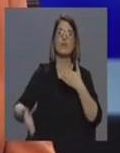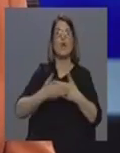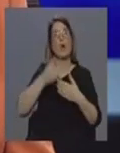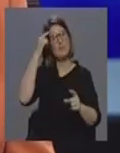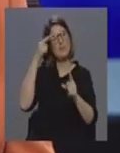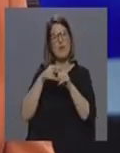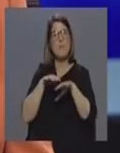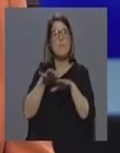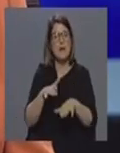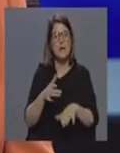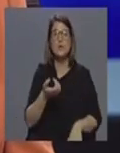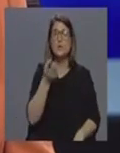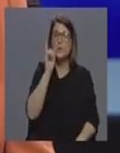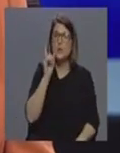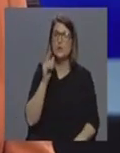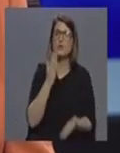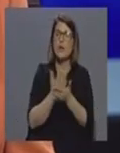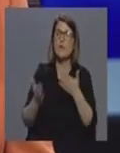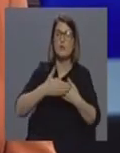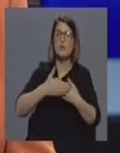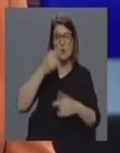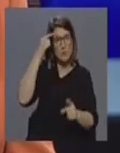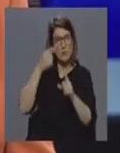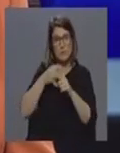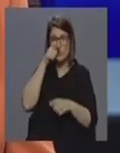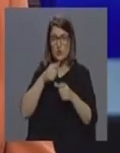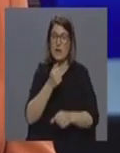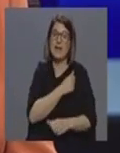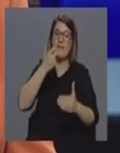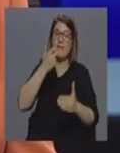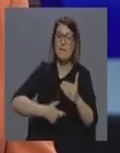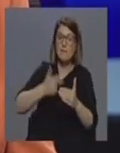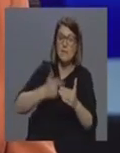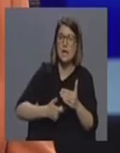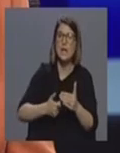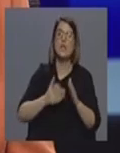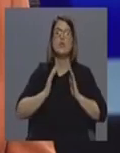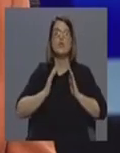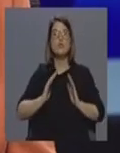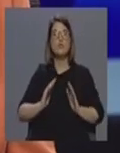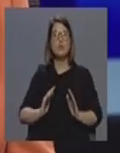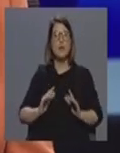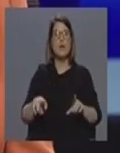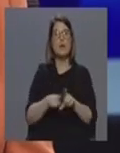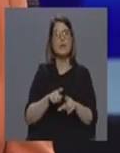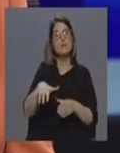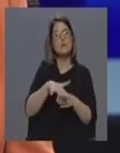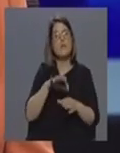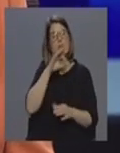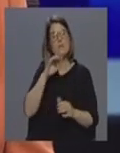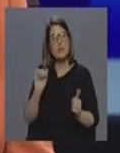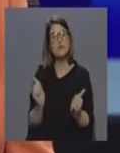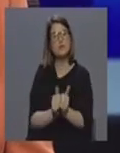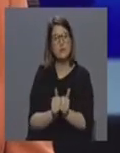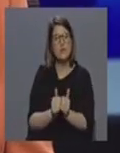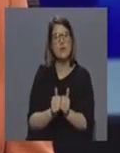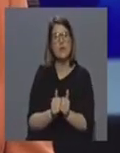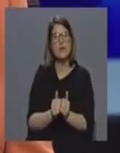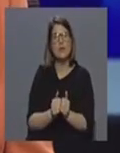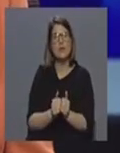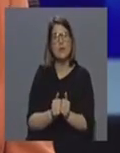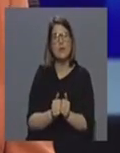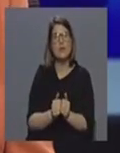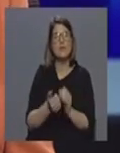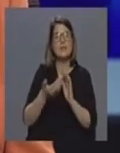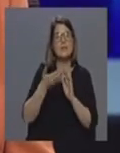praia as escolas fecham para as pessoas ficarem em casa sossegadas no seu contexto familiar e saírem aquilo que é